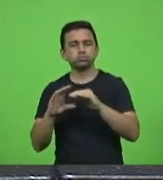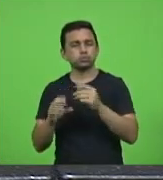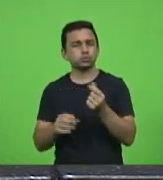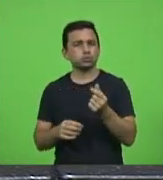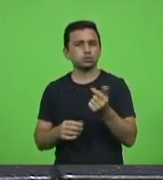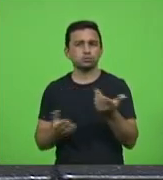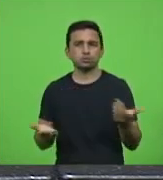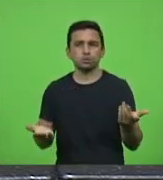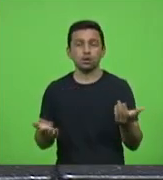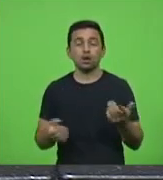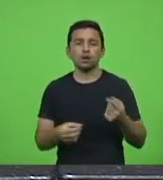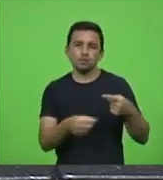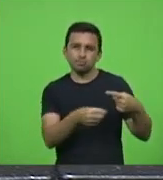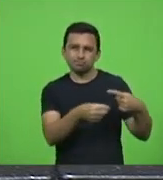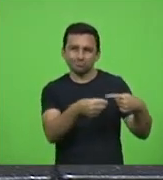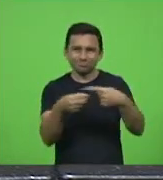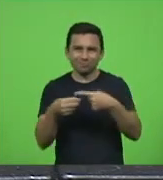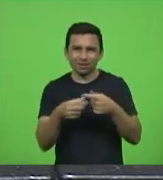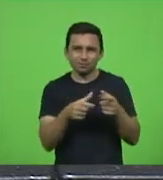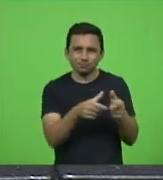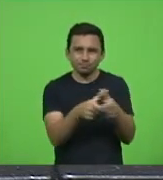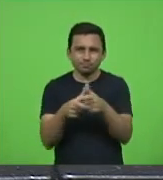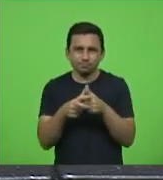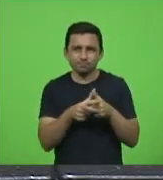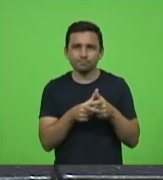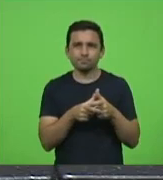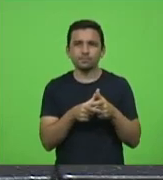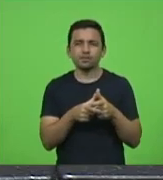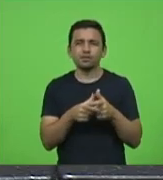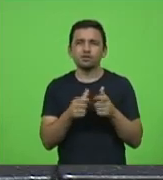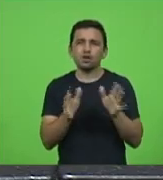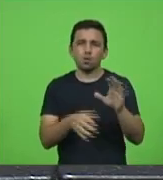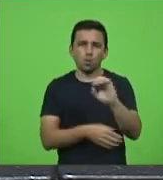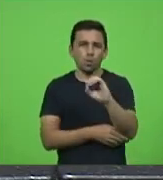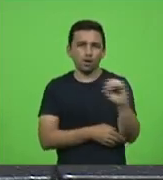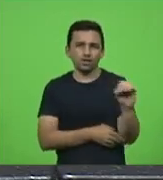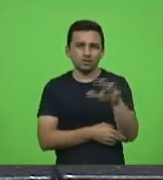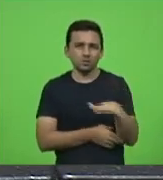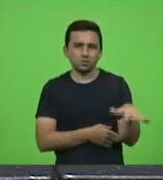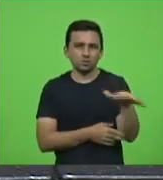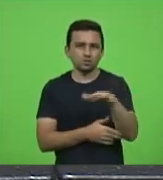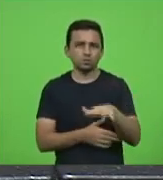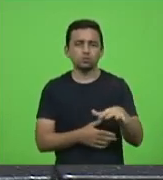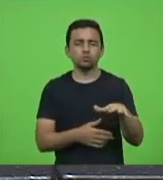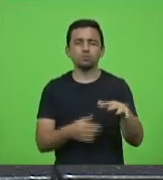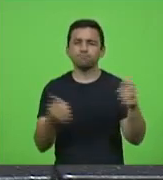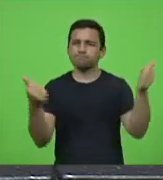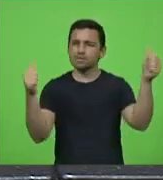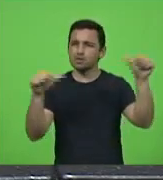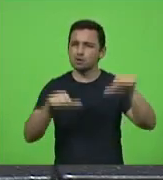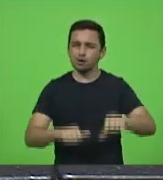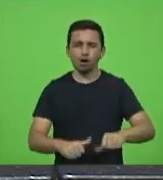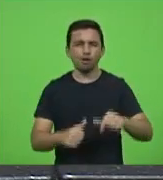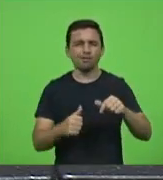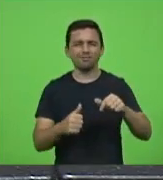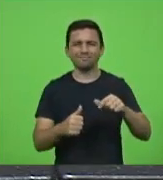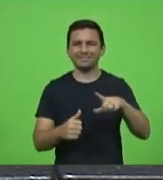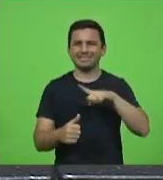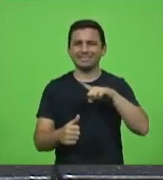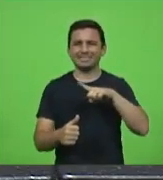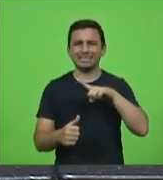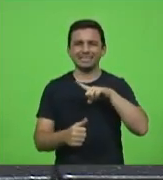municípios do oeste de Santa Catarina especialmente já que o oeste foi a região mais castigada mais de 100